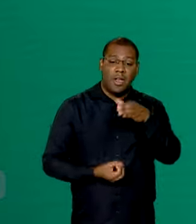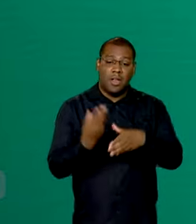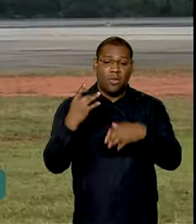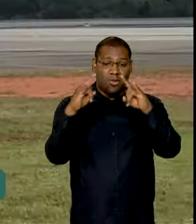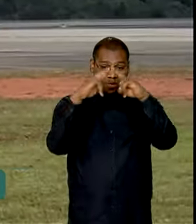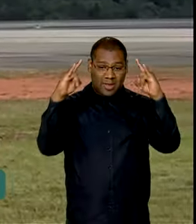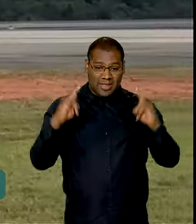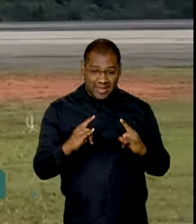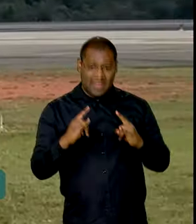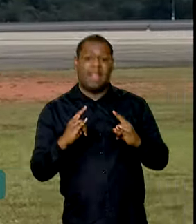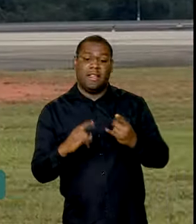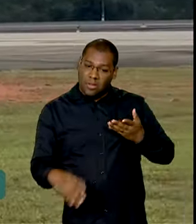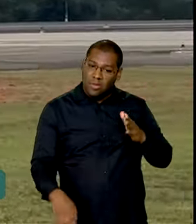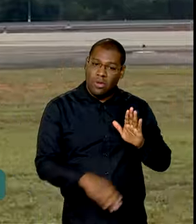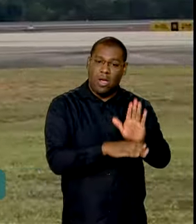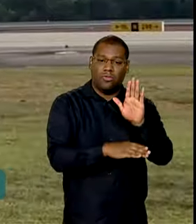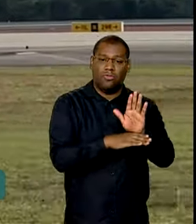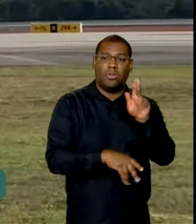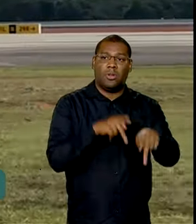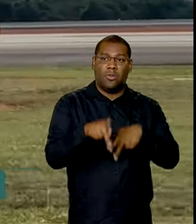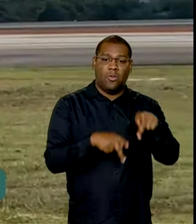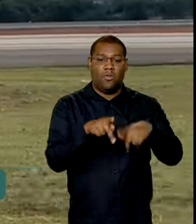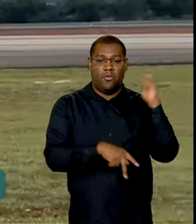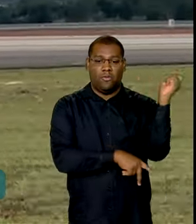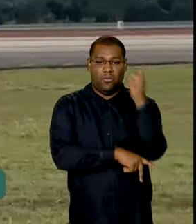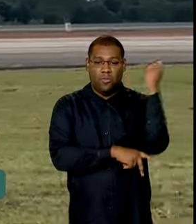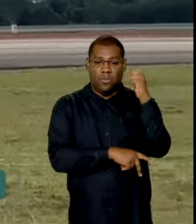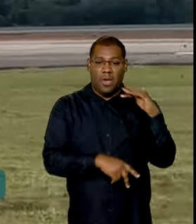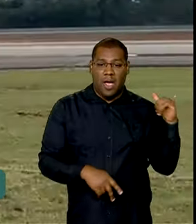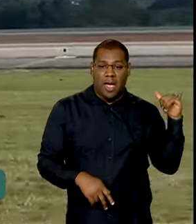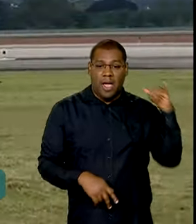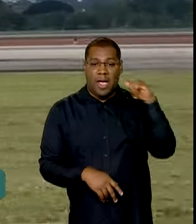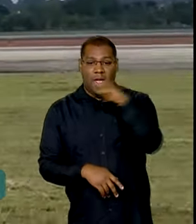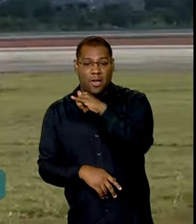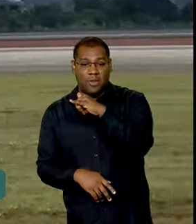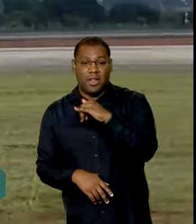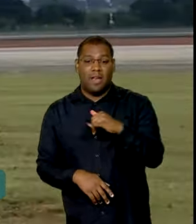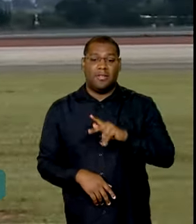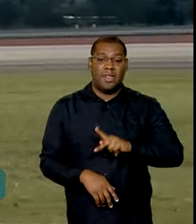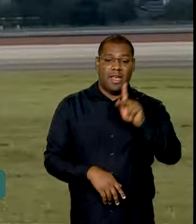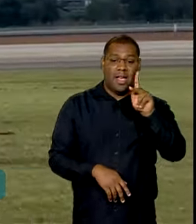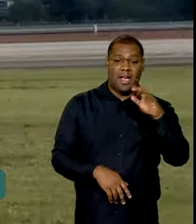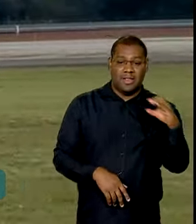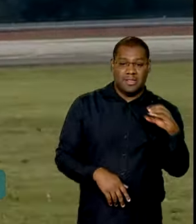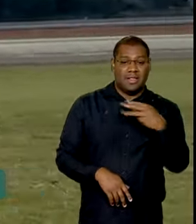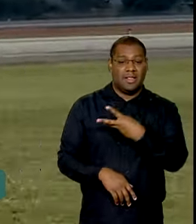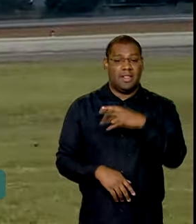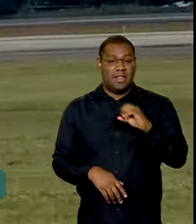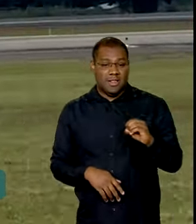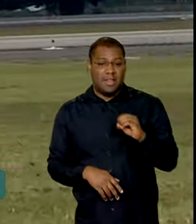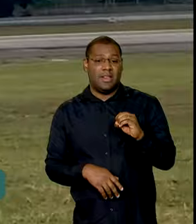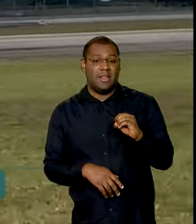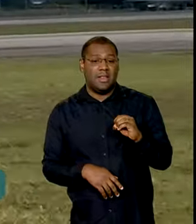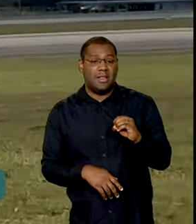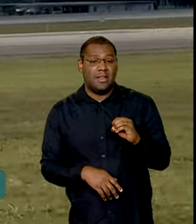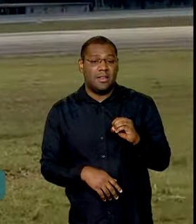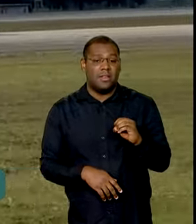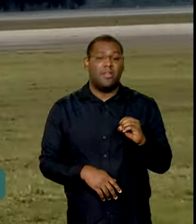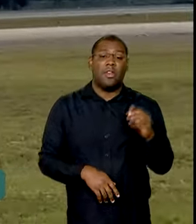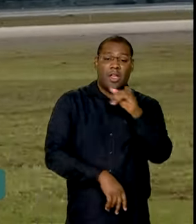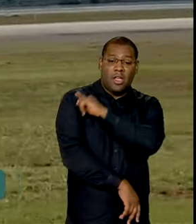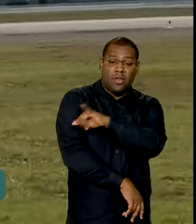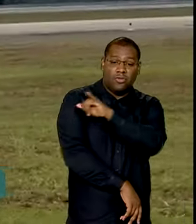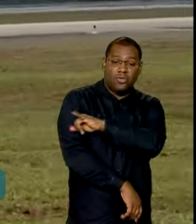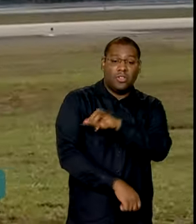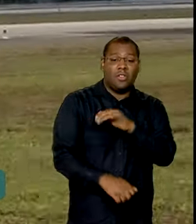frentes. Uma aeronave KC-30 da Força Aérea Brasileira decolou da base aérea do Galeão, no Rio de Janeiro, com